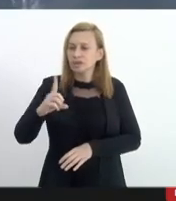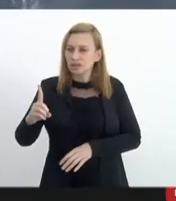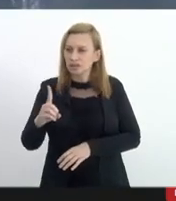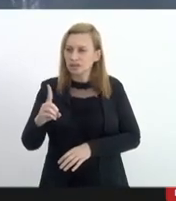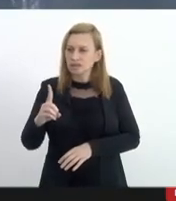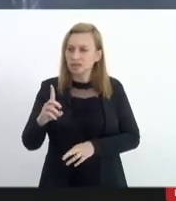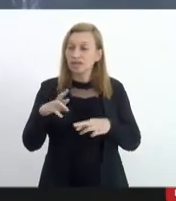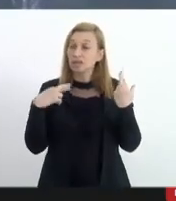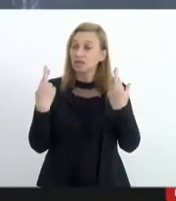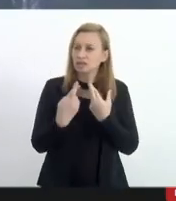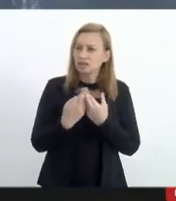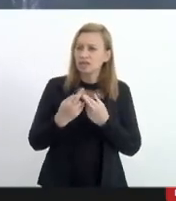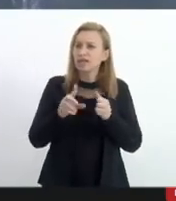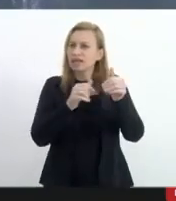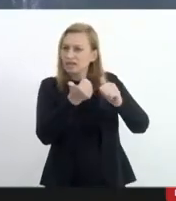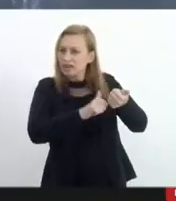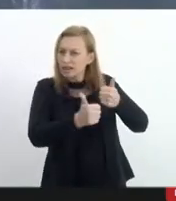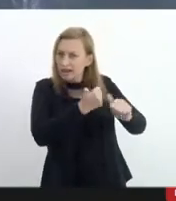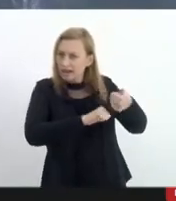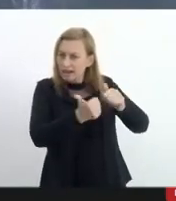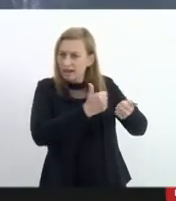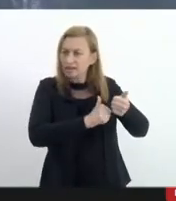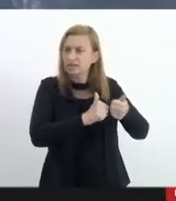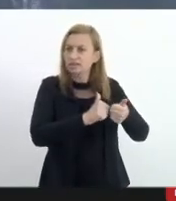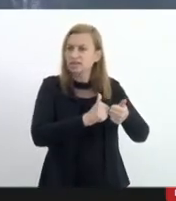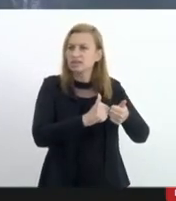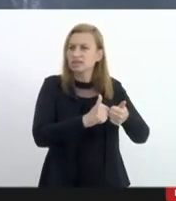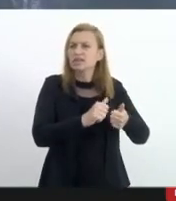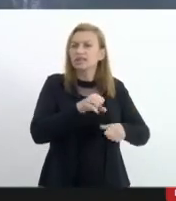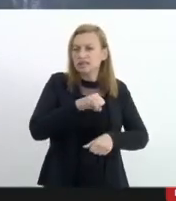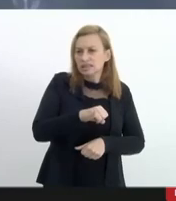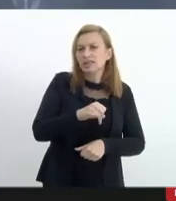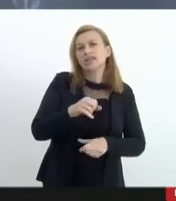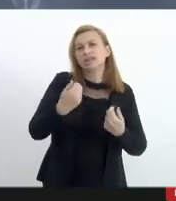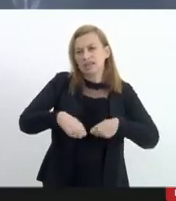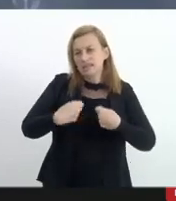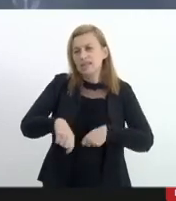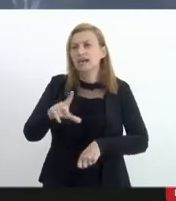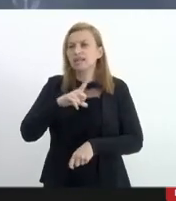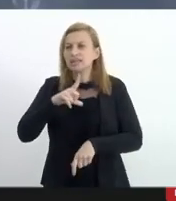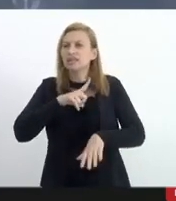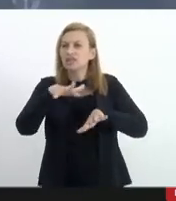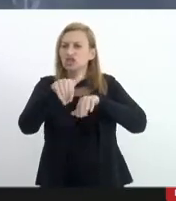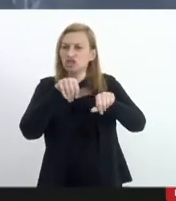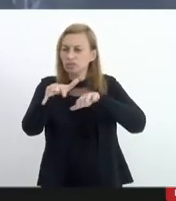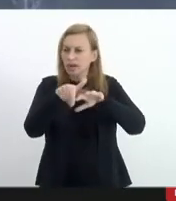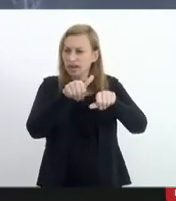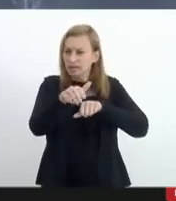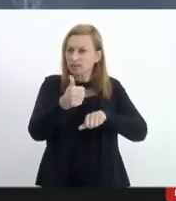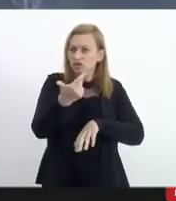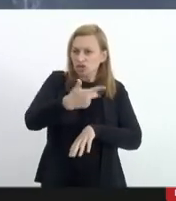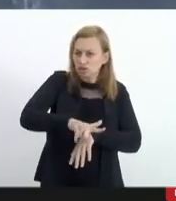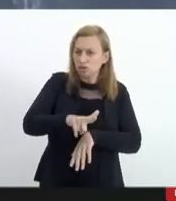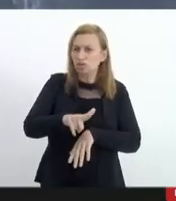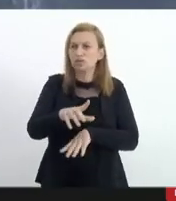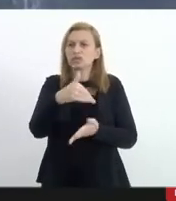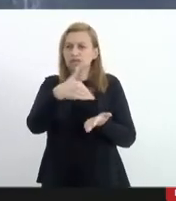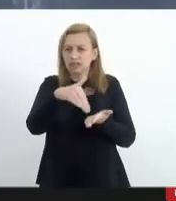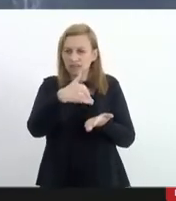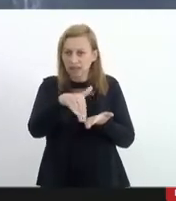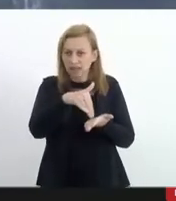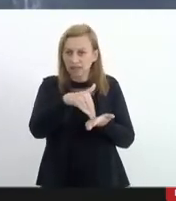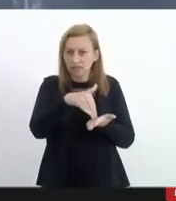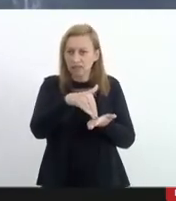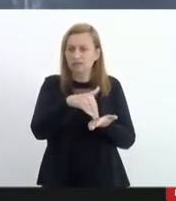se reunirá e avaliará se há necessidade da convocação regimental informal dos secretários